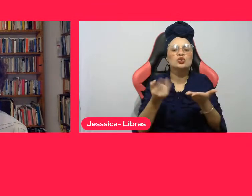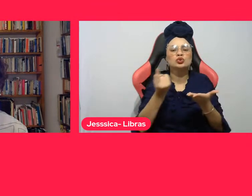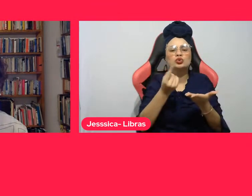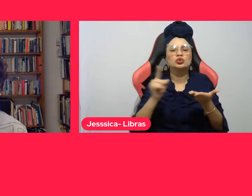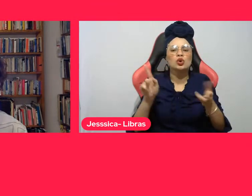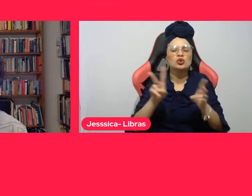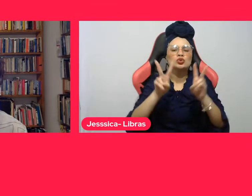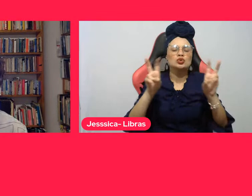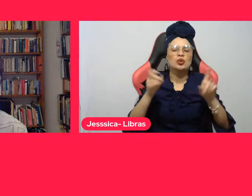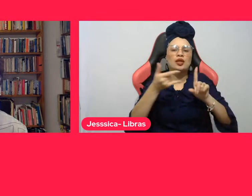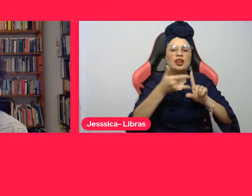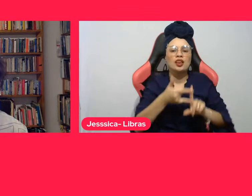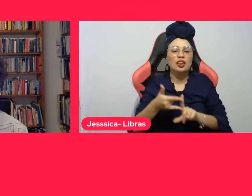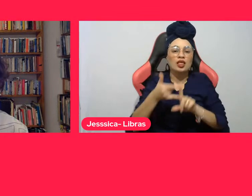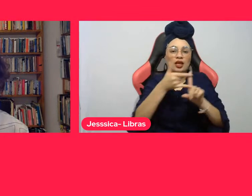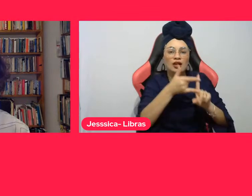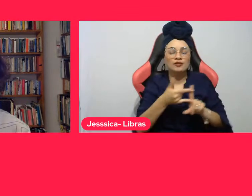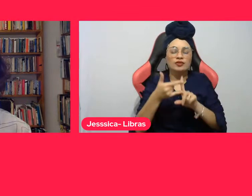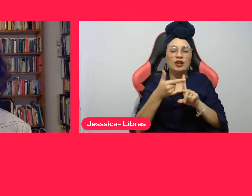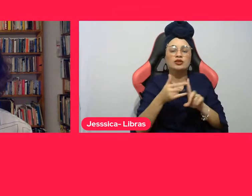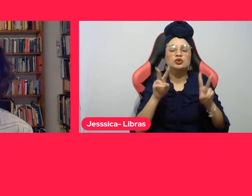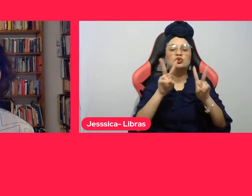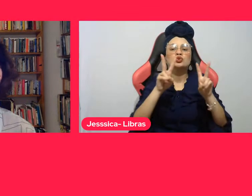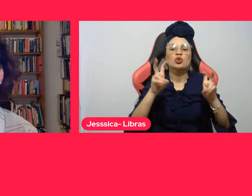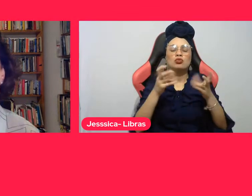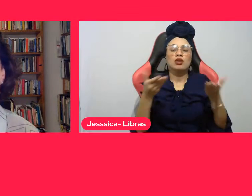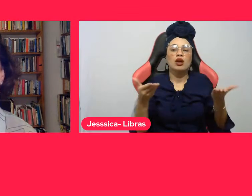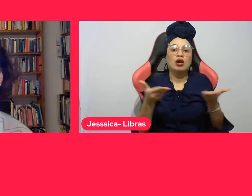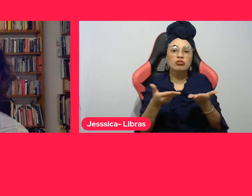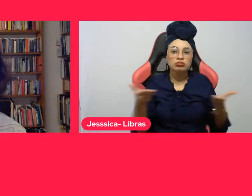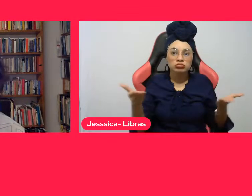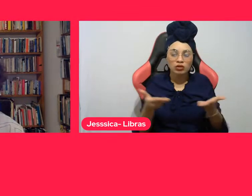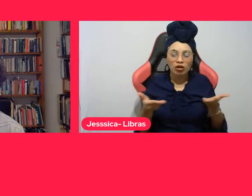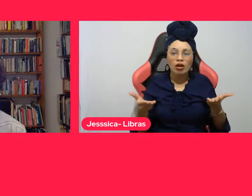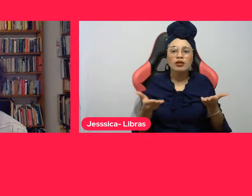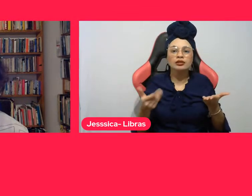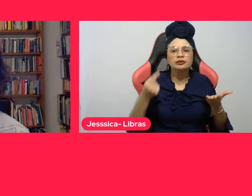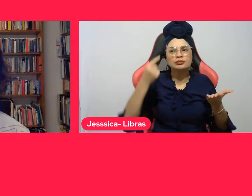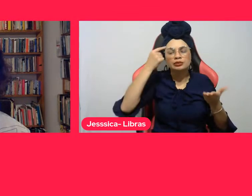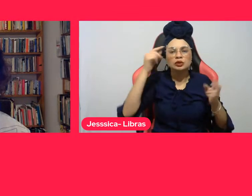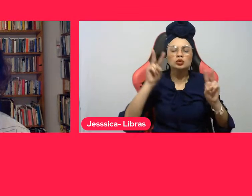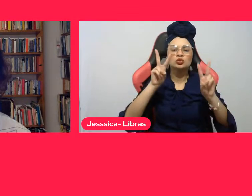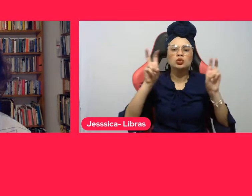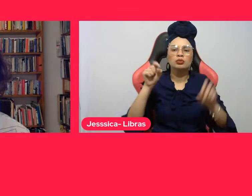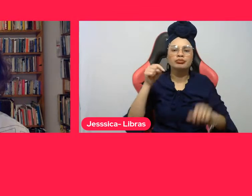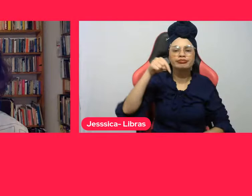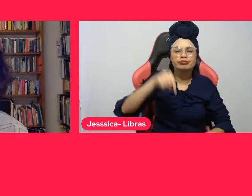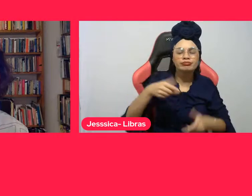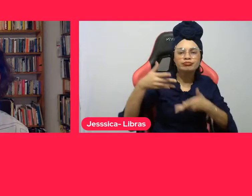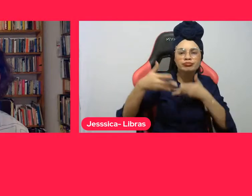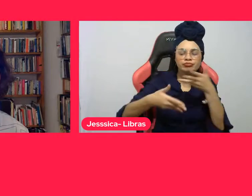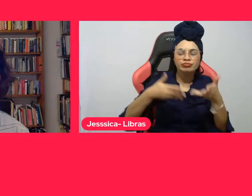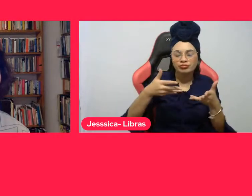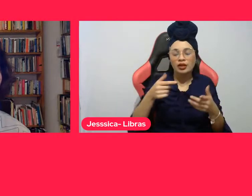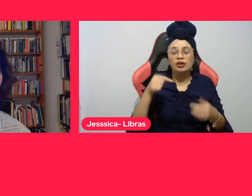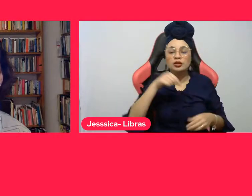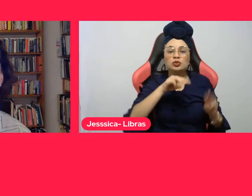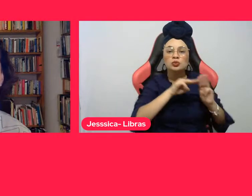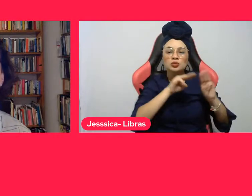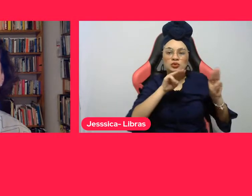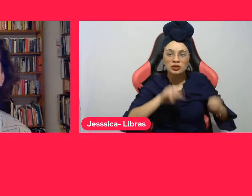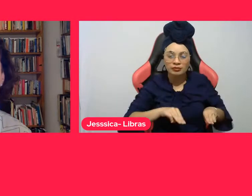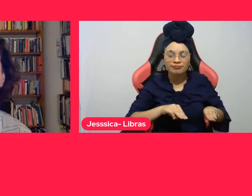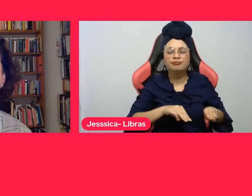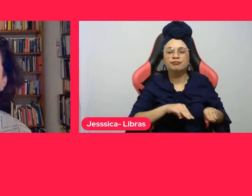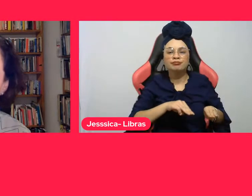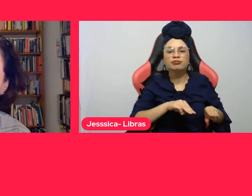lives A Palavra no Agora. Esse evento, que foi concebido pelo Museu da Língua Portuguesa, tem o